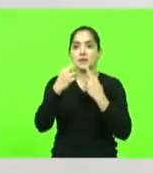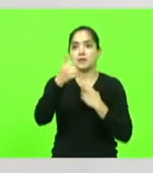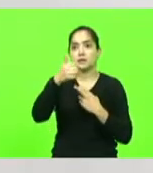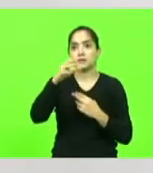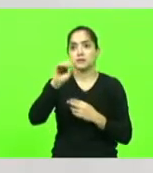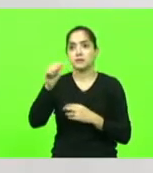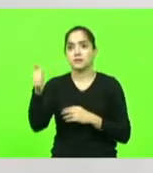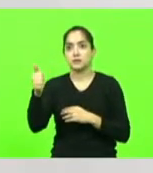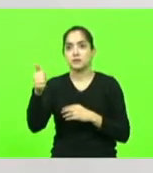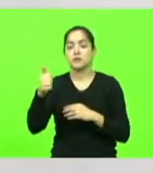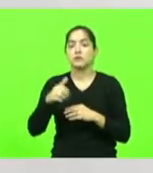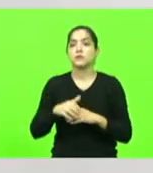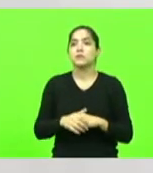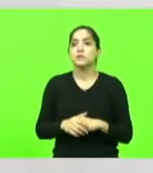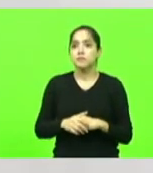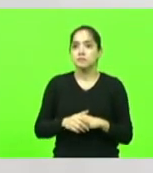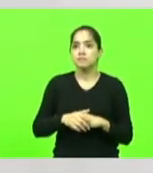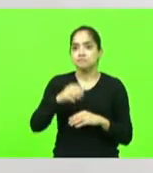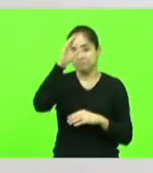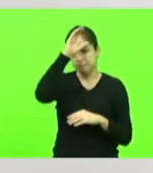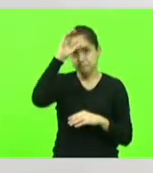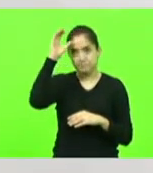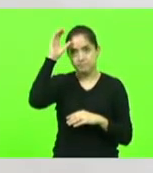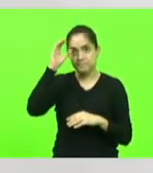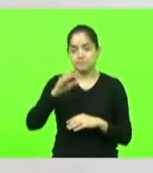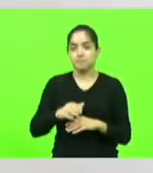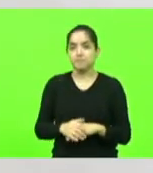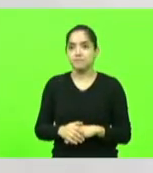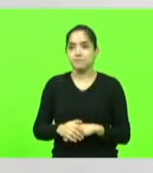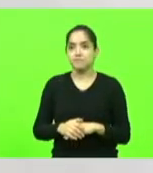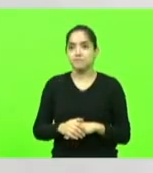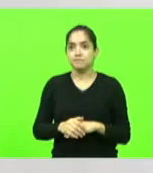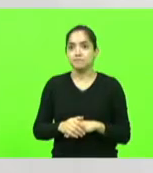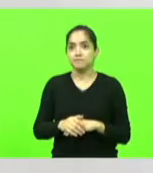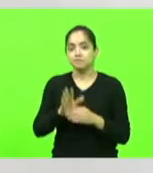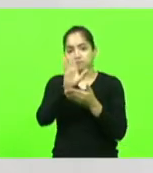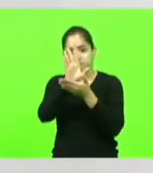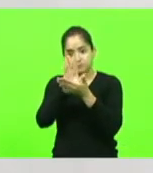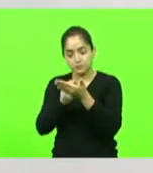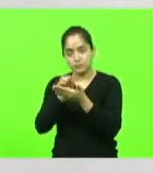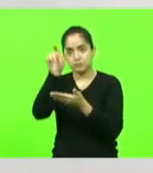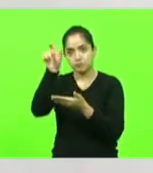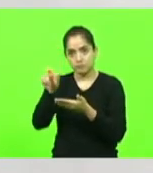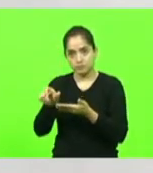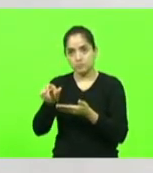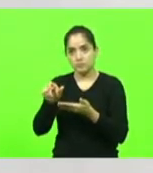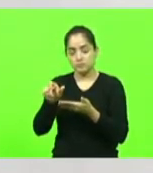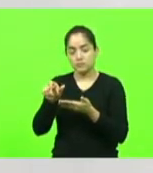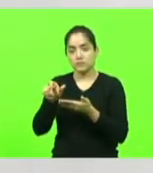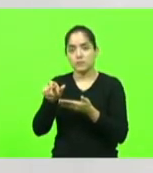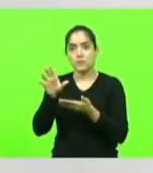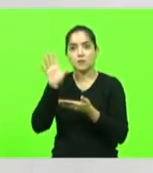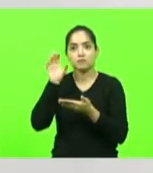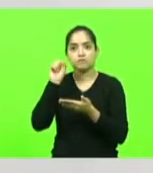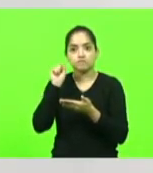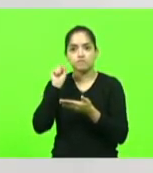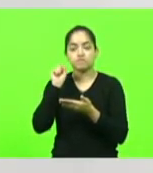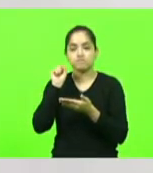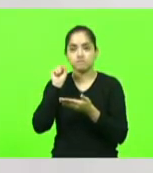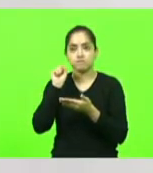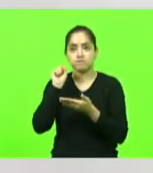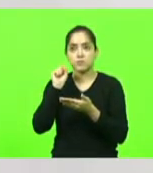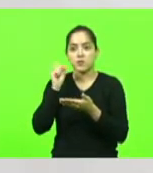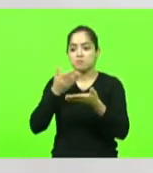Avenida Centenário, em Criciúma. Eu me espelho nele, sempre que ouço falar, não tive muita